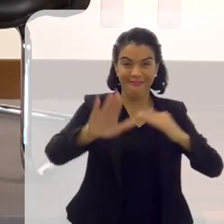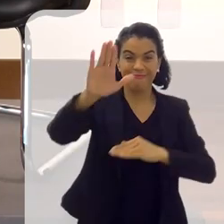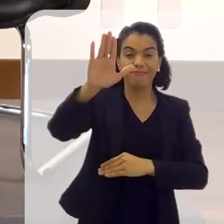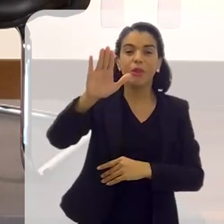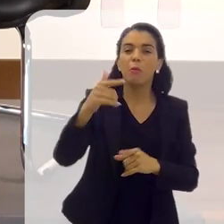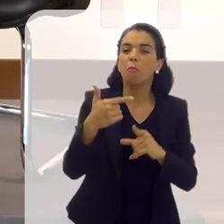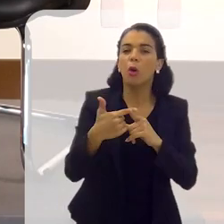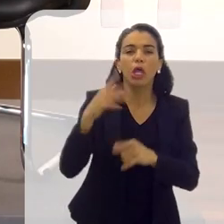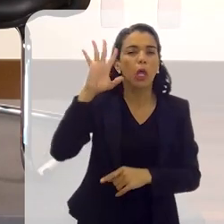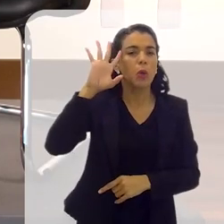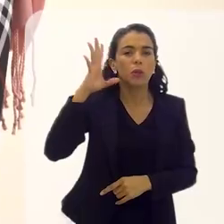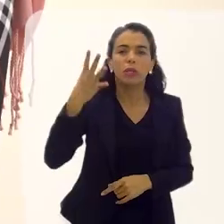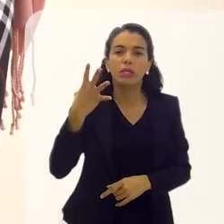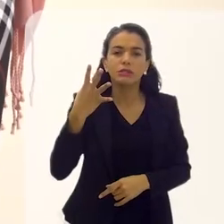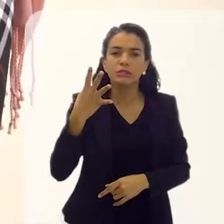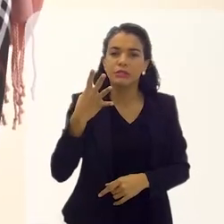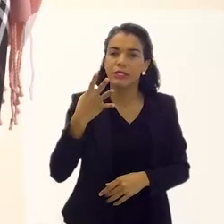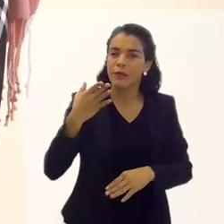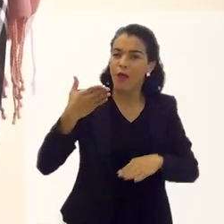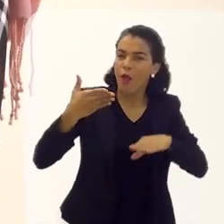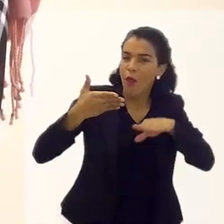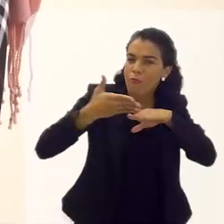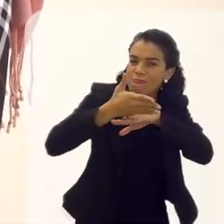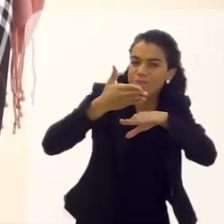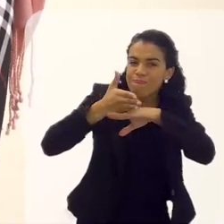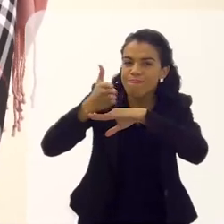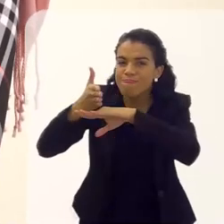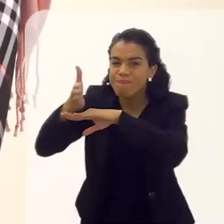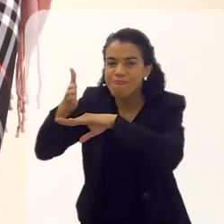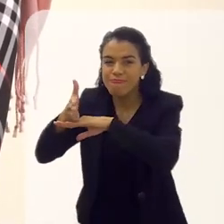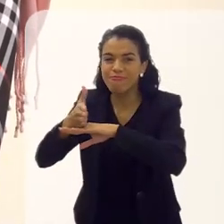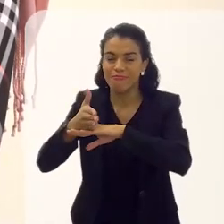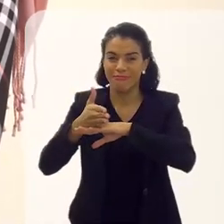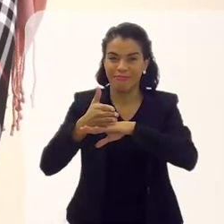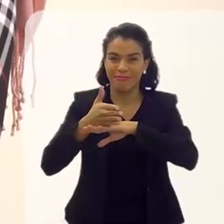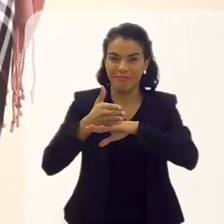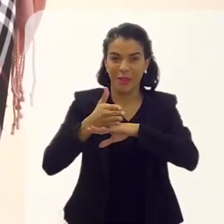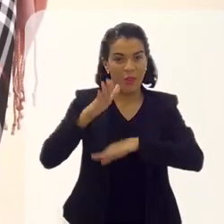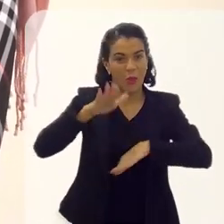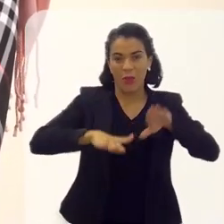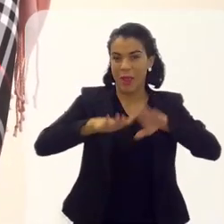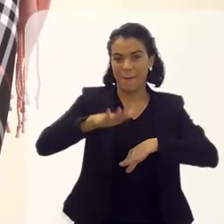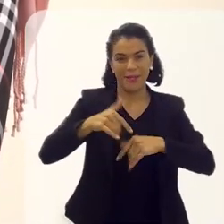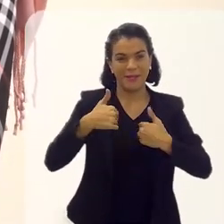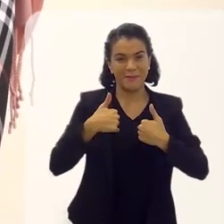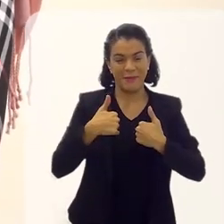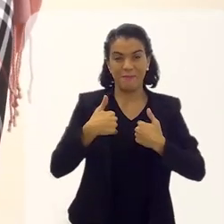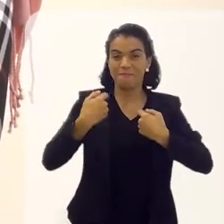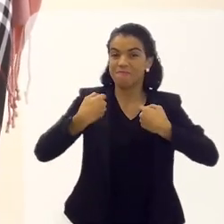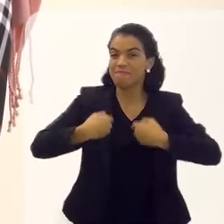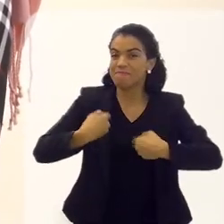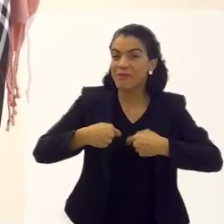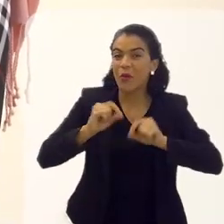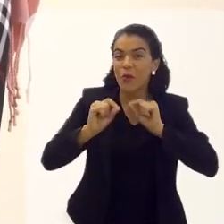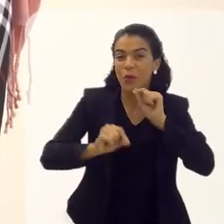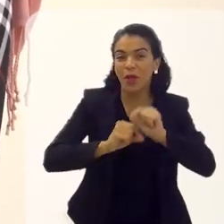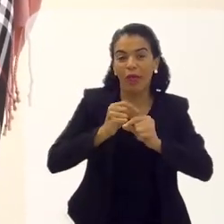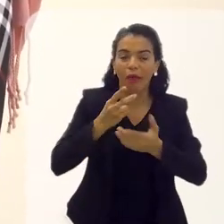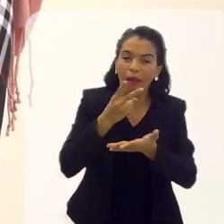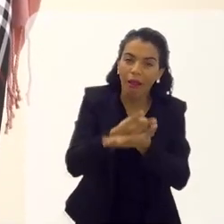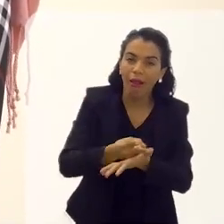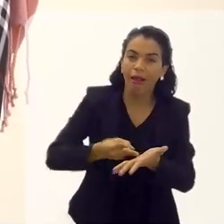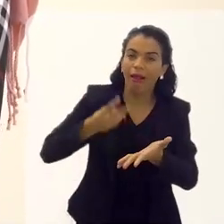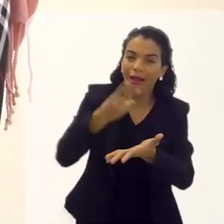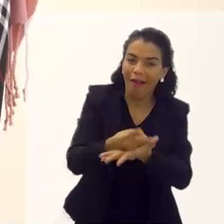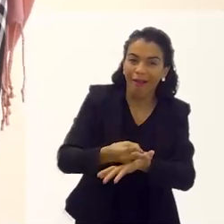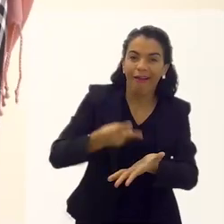Por que eu decidi que vou lá plantar a sementinha? Não vai depender de mim, porque senão eu vou ter que fazer